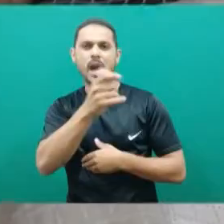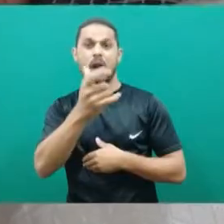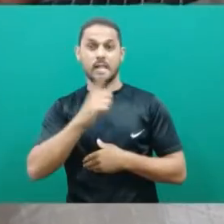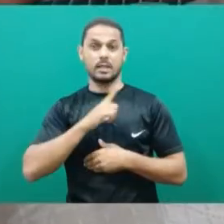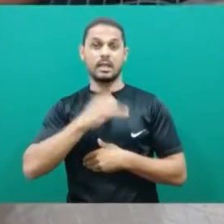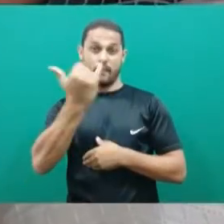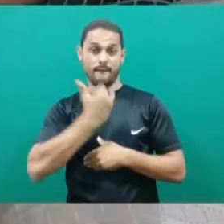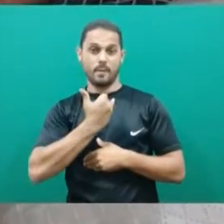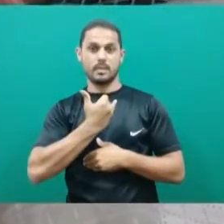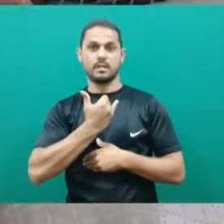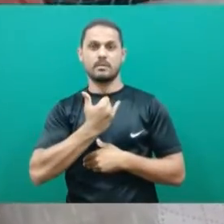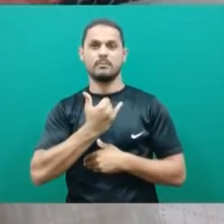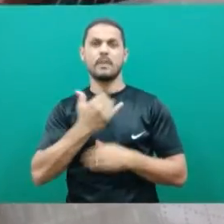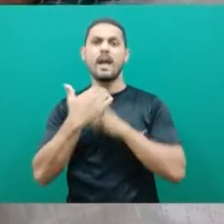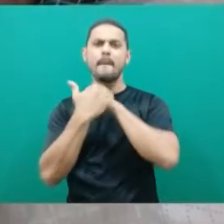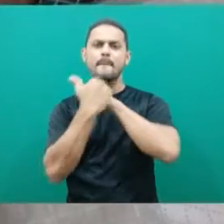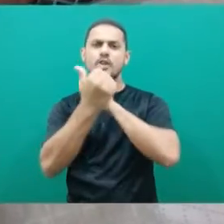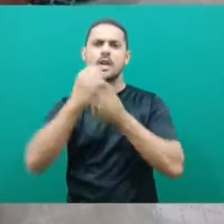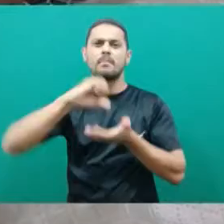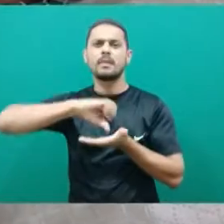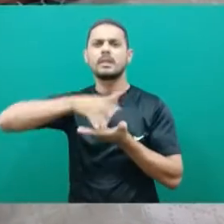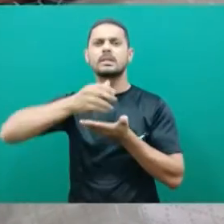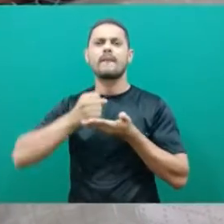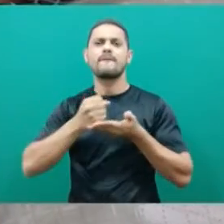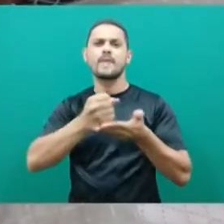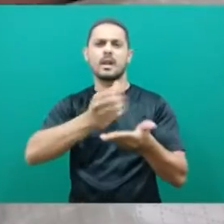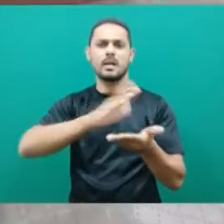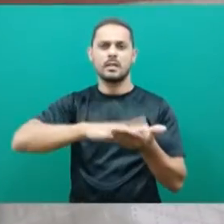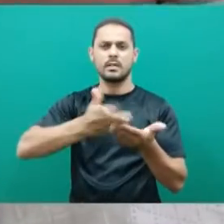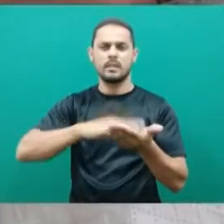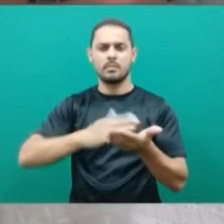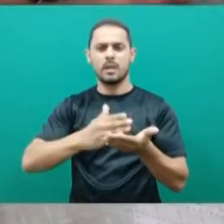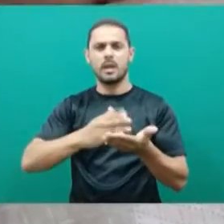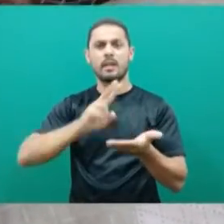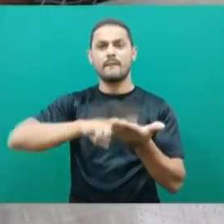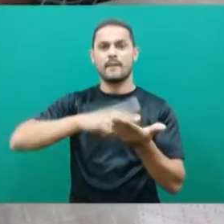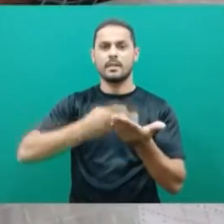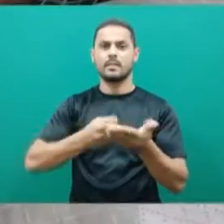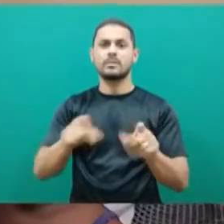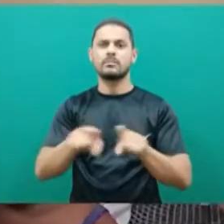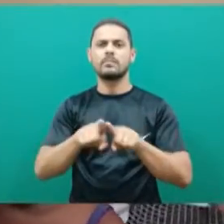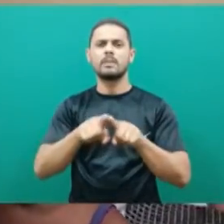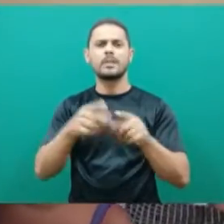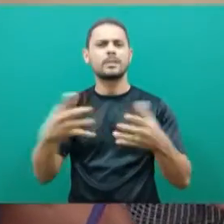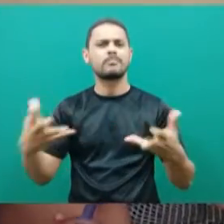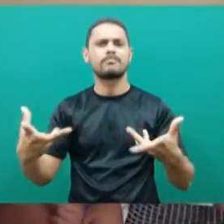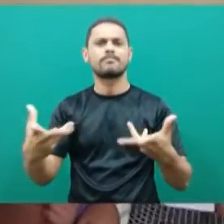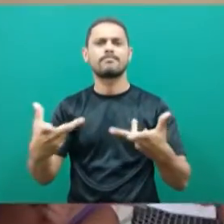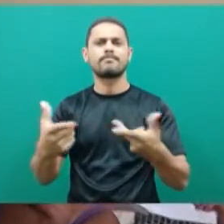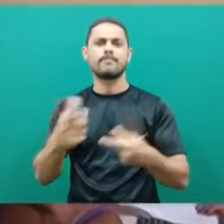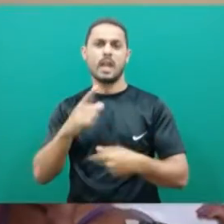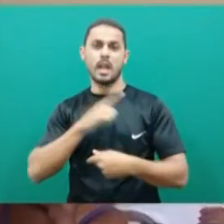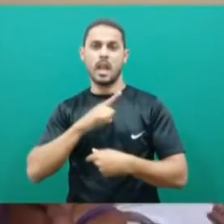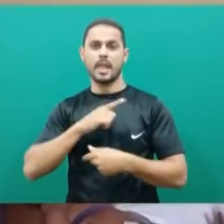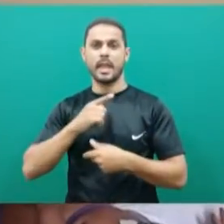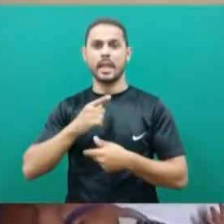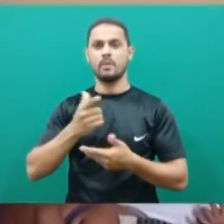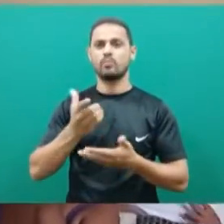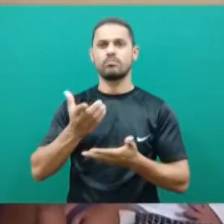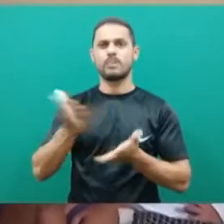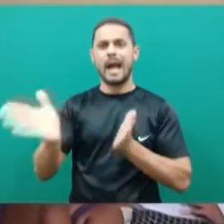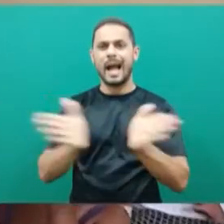informação, pode nos chamar que a gente vai, a gente interpreta, a gente faz a tradução. Tudo para que eles tenham acesso